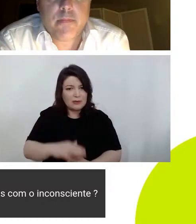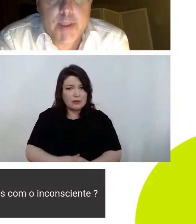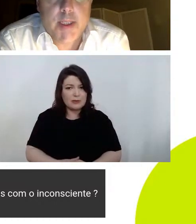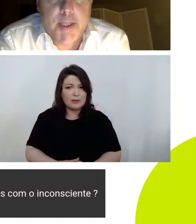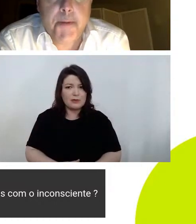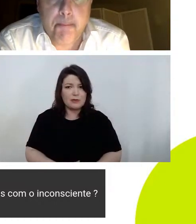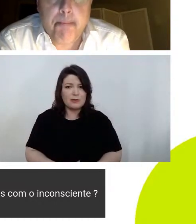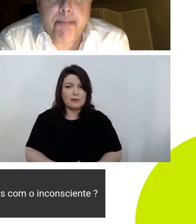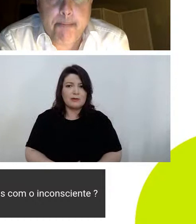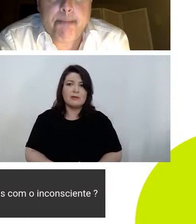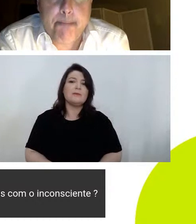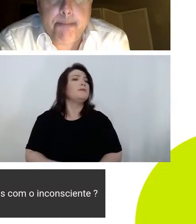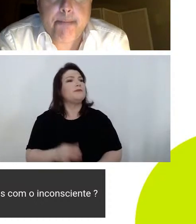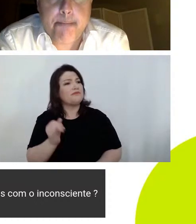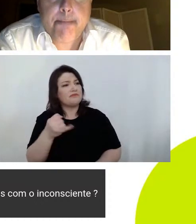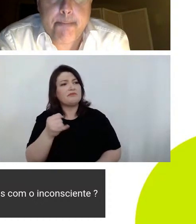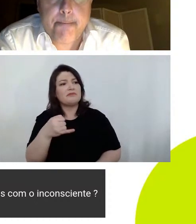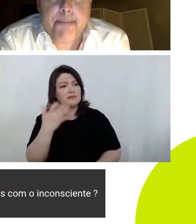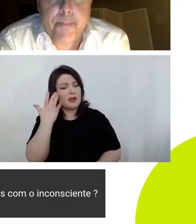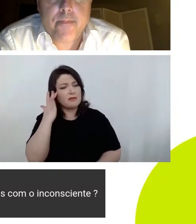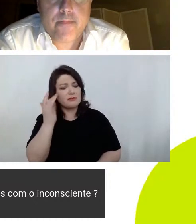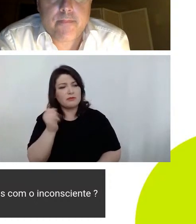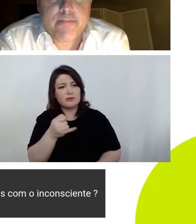sim sim eu acho que foi